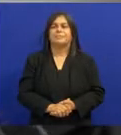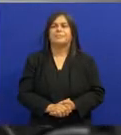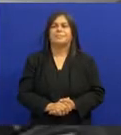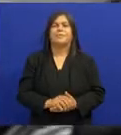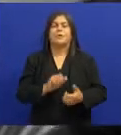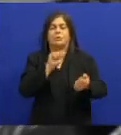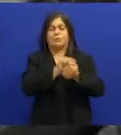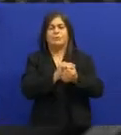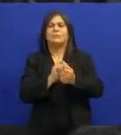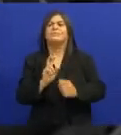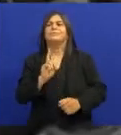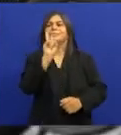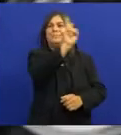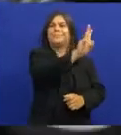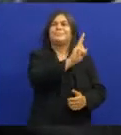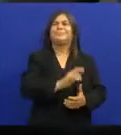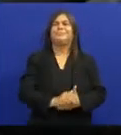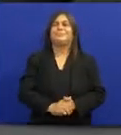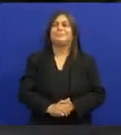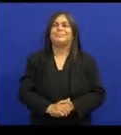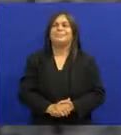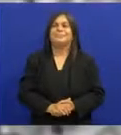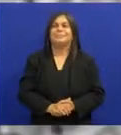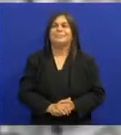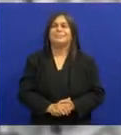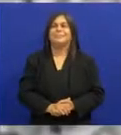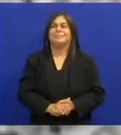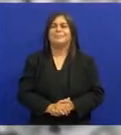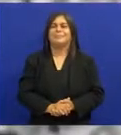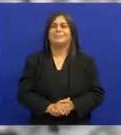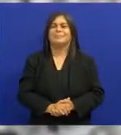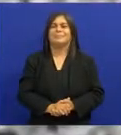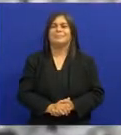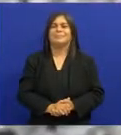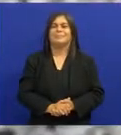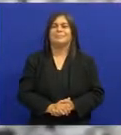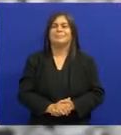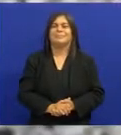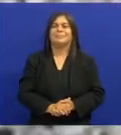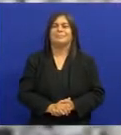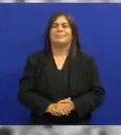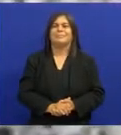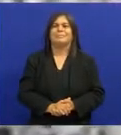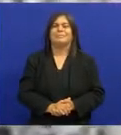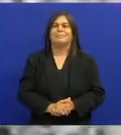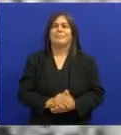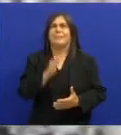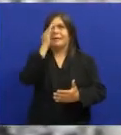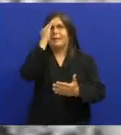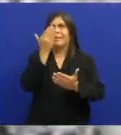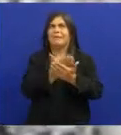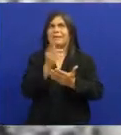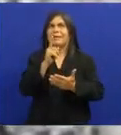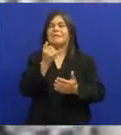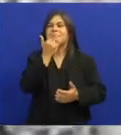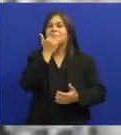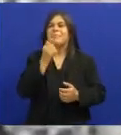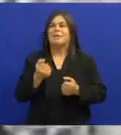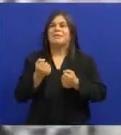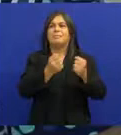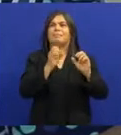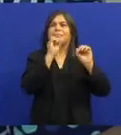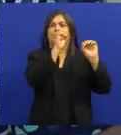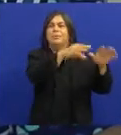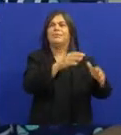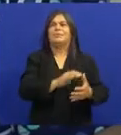Eu vou embora Eu vou levar você Eu nem acreditei Eu nem acreditei Que ele falou